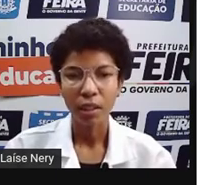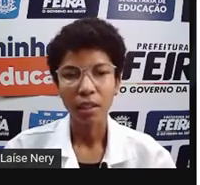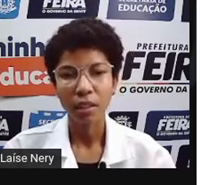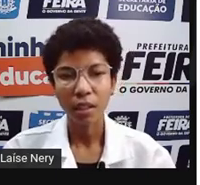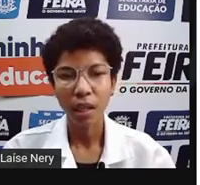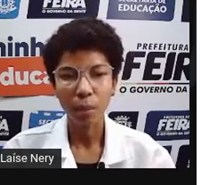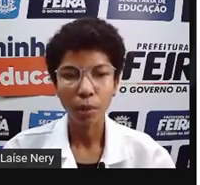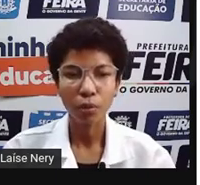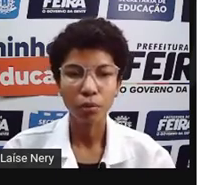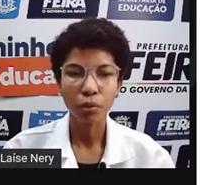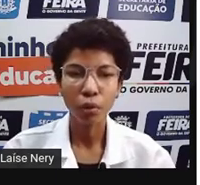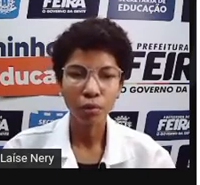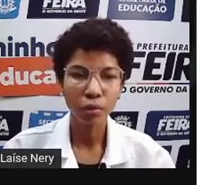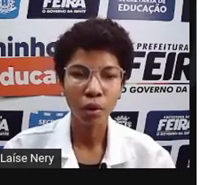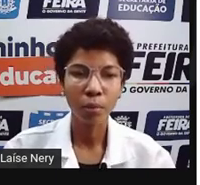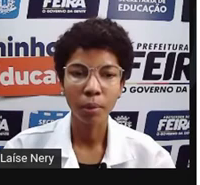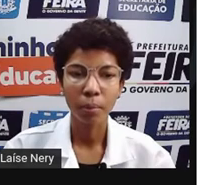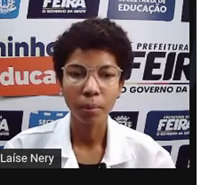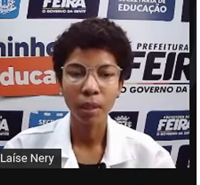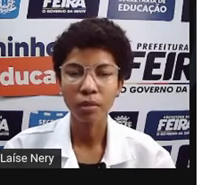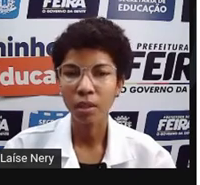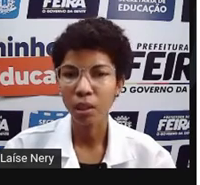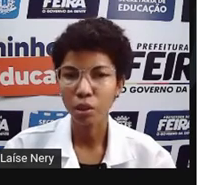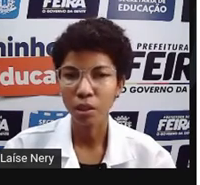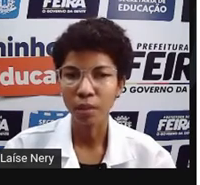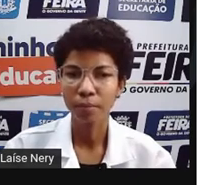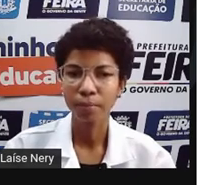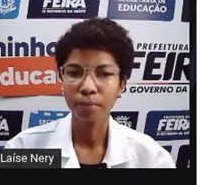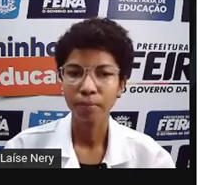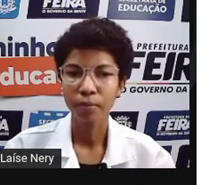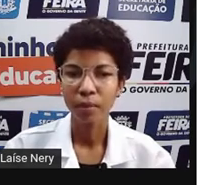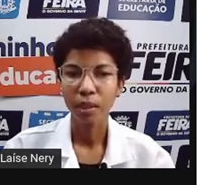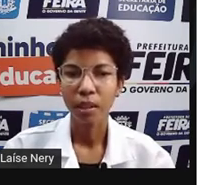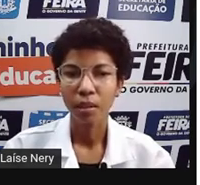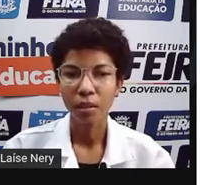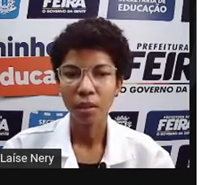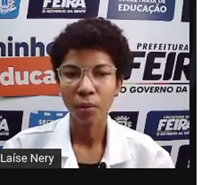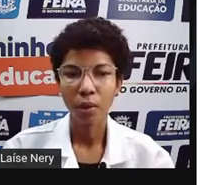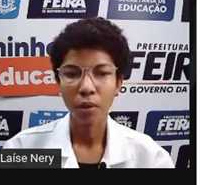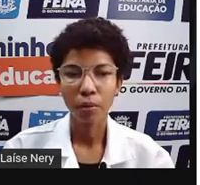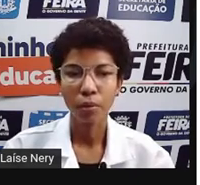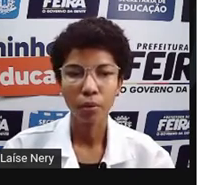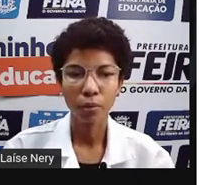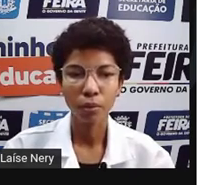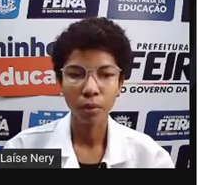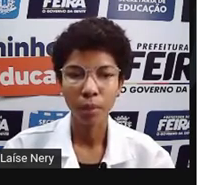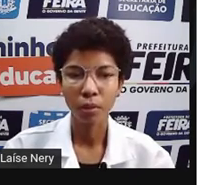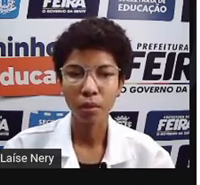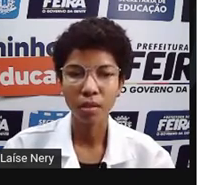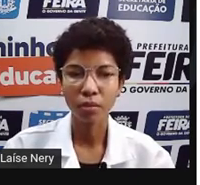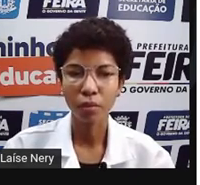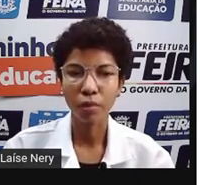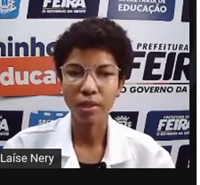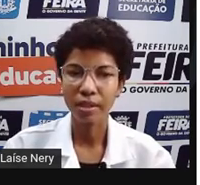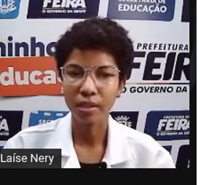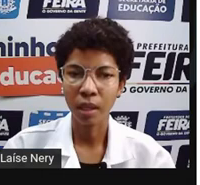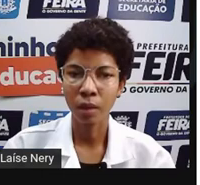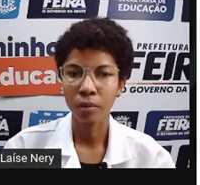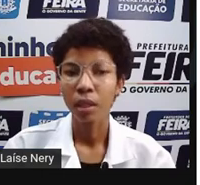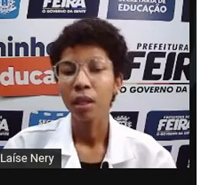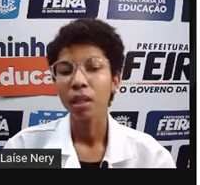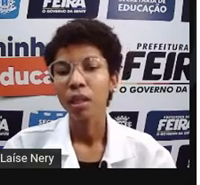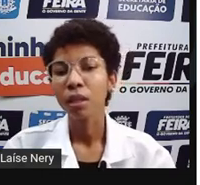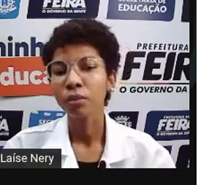indica que aquele produto consome menos energia. Então, o Inmetro desenvolveu esse